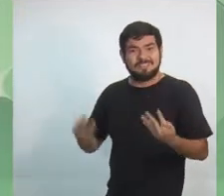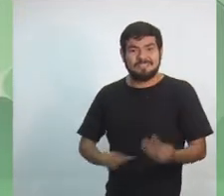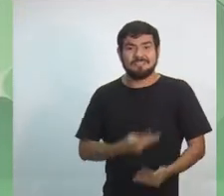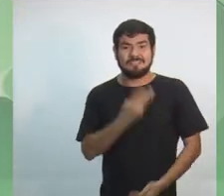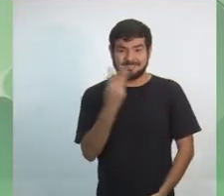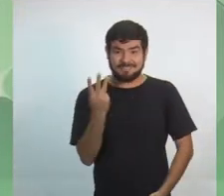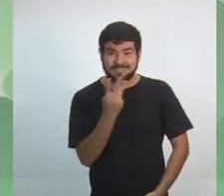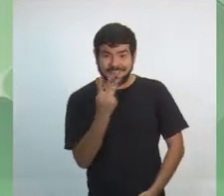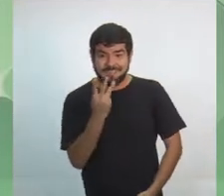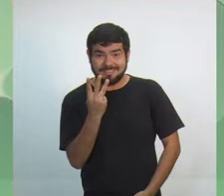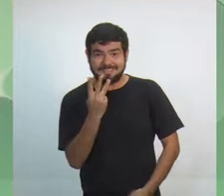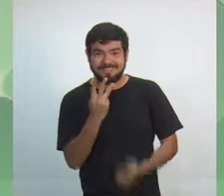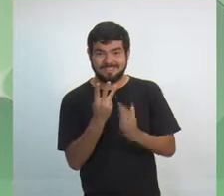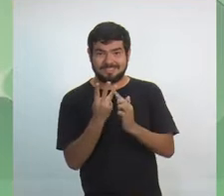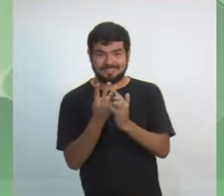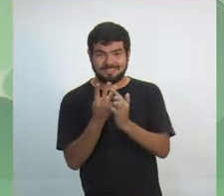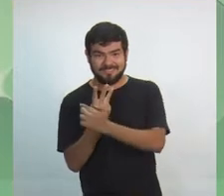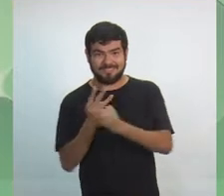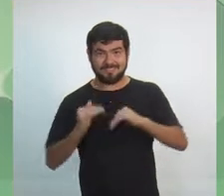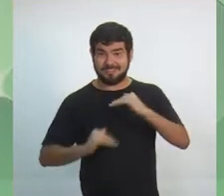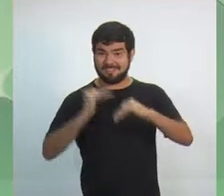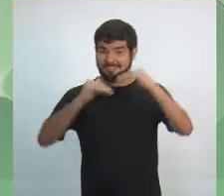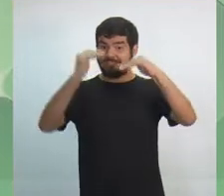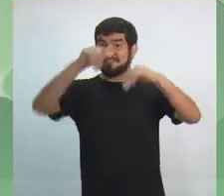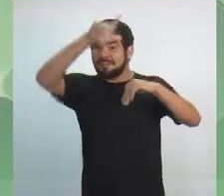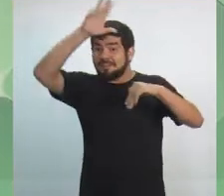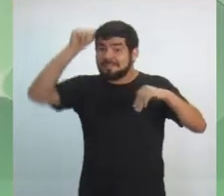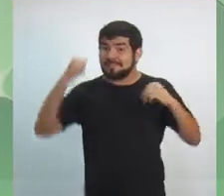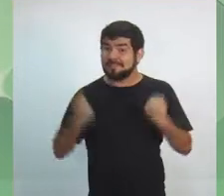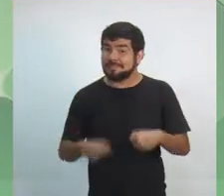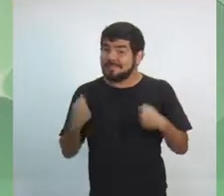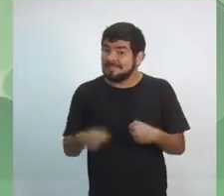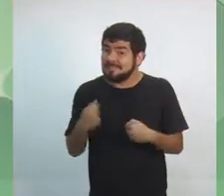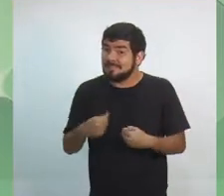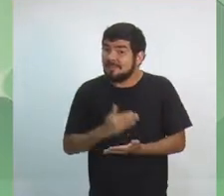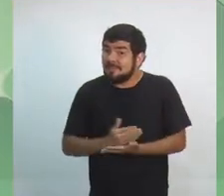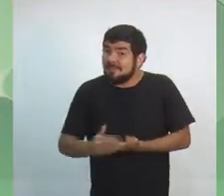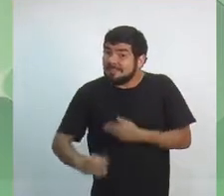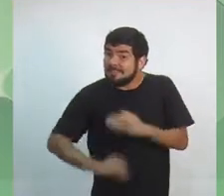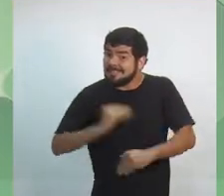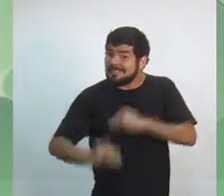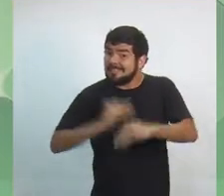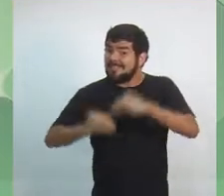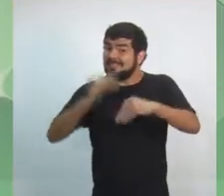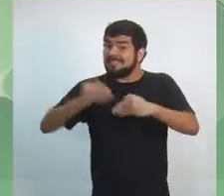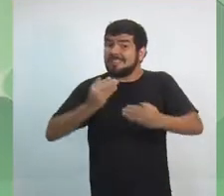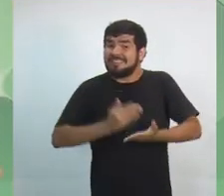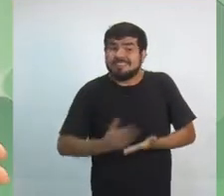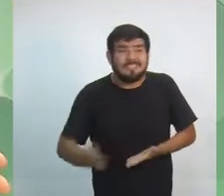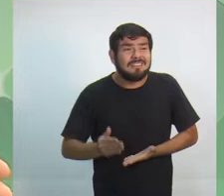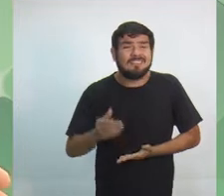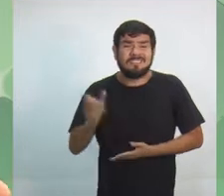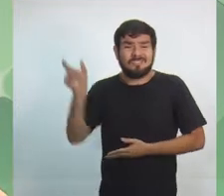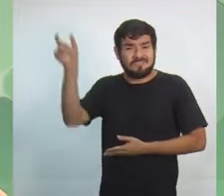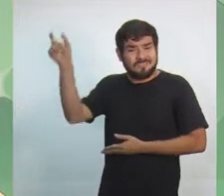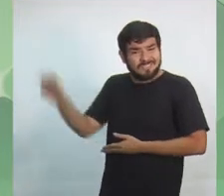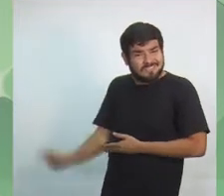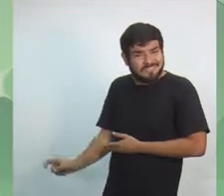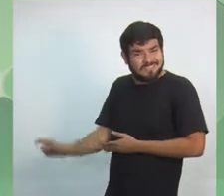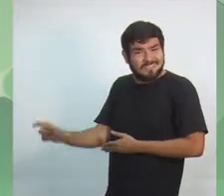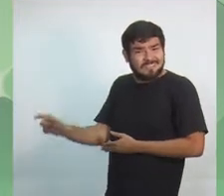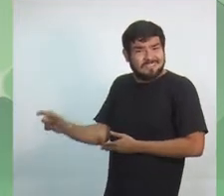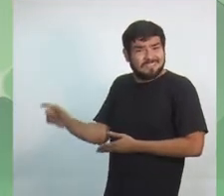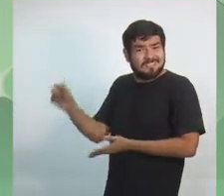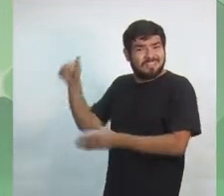vetores de desenvolvimento que o Amazonas precisa começar a desenvolver a partir daqui. O candidato que não está presente ao